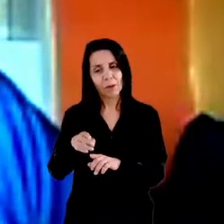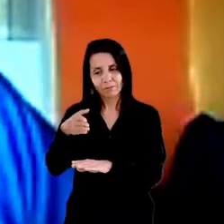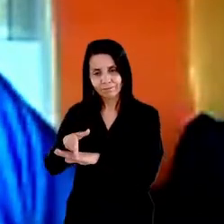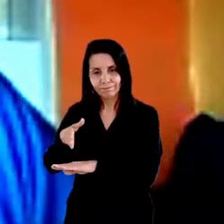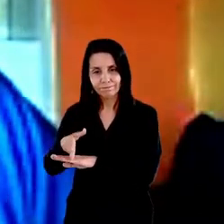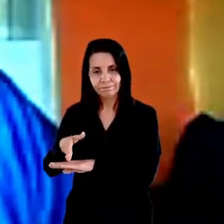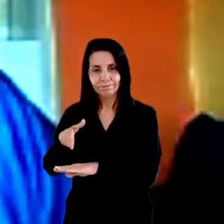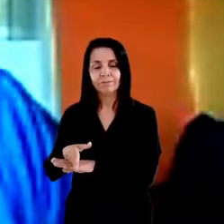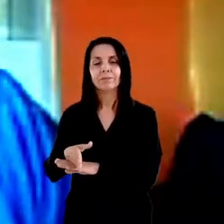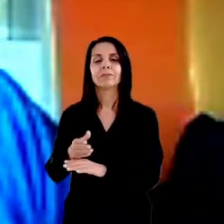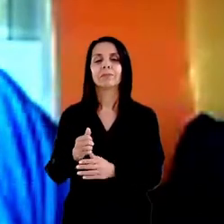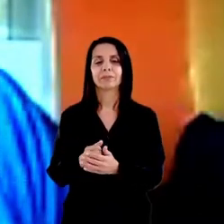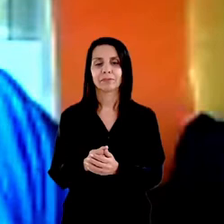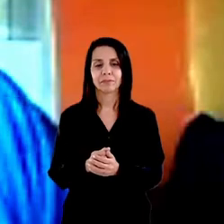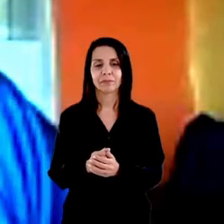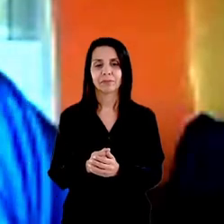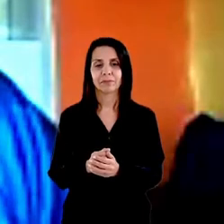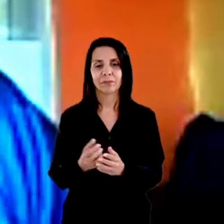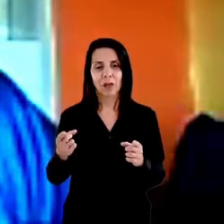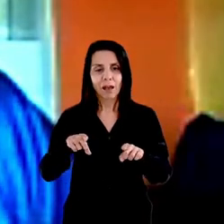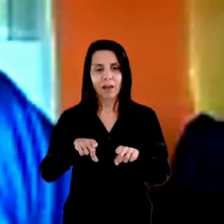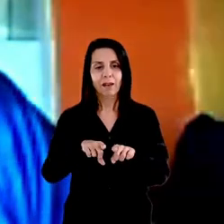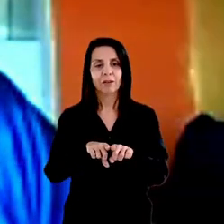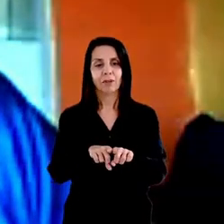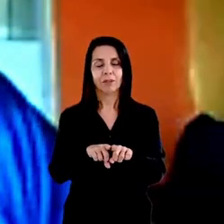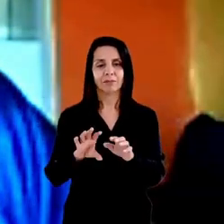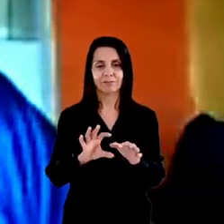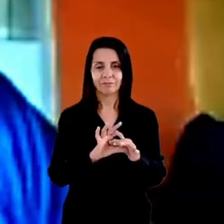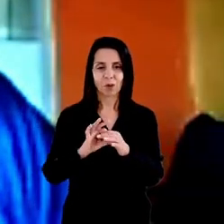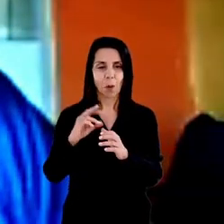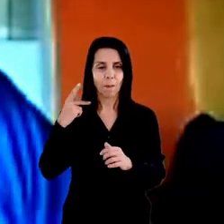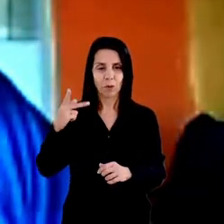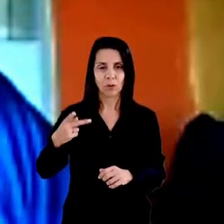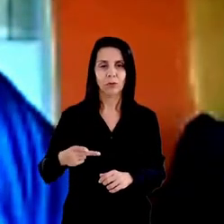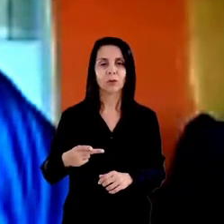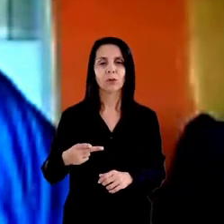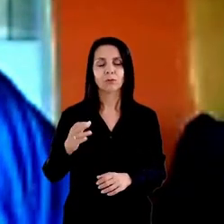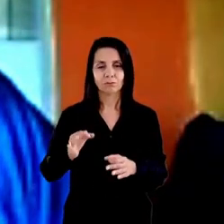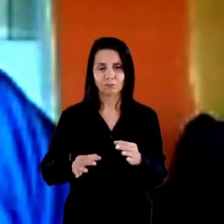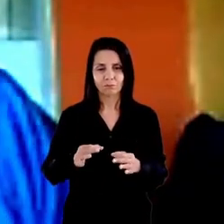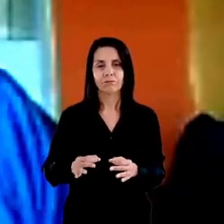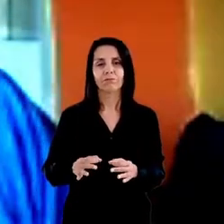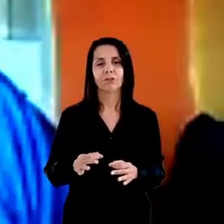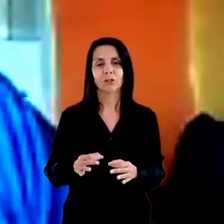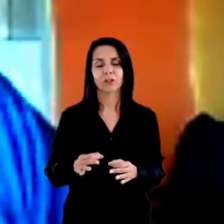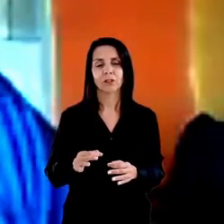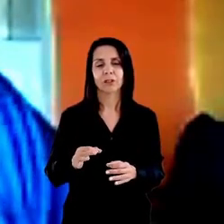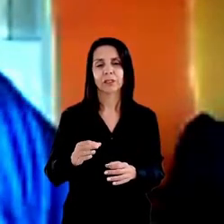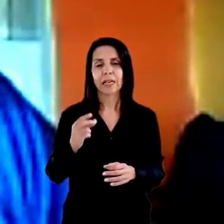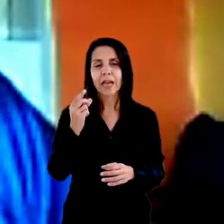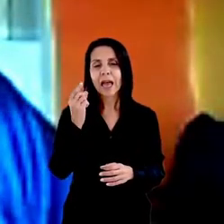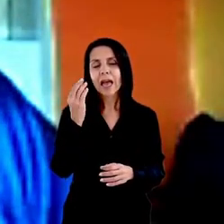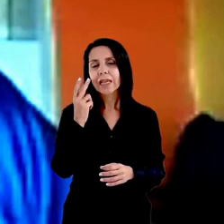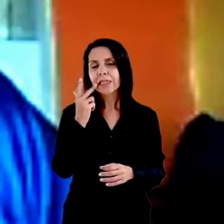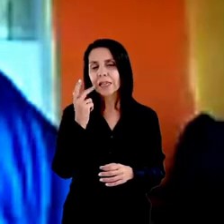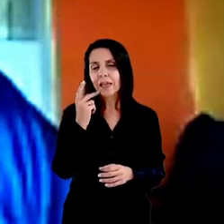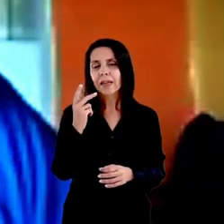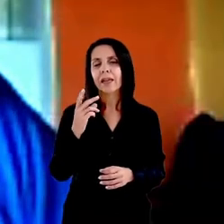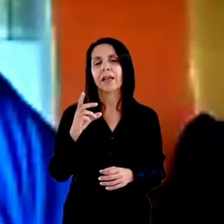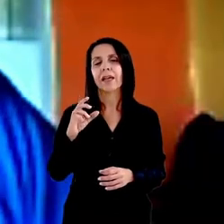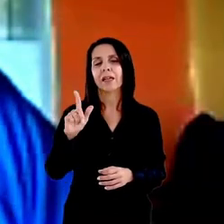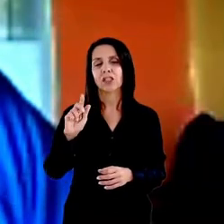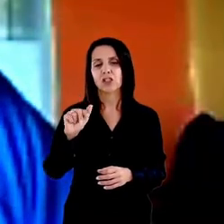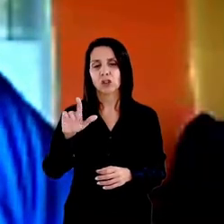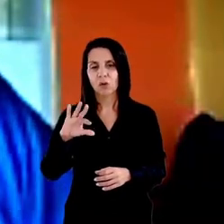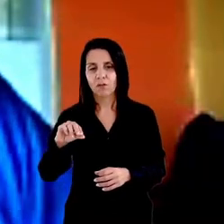população de rua com a rede de parceiros hoje procurador de justiça no estado de São Paulo no Ceará doutora Giovanna também membro deste GT